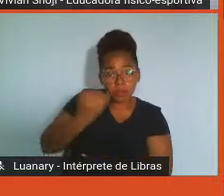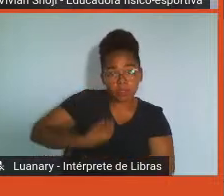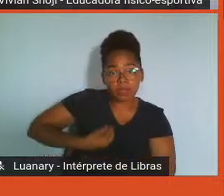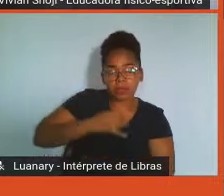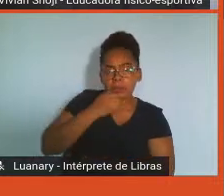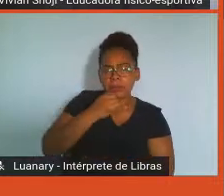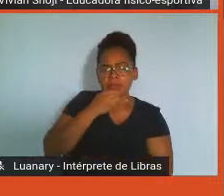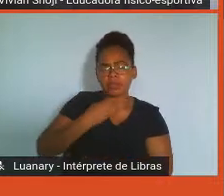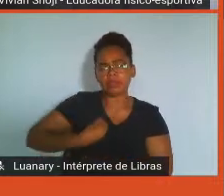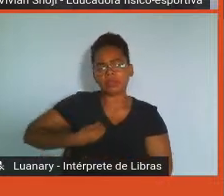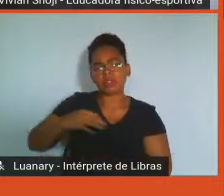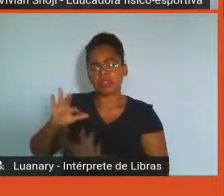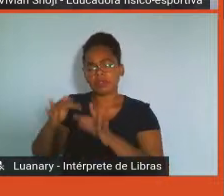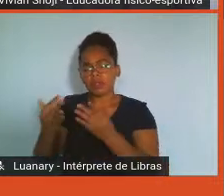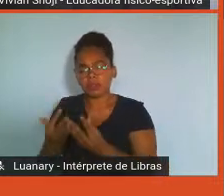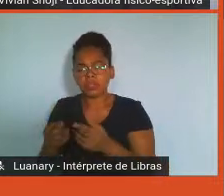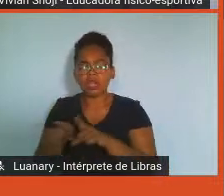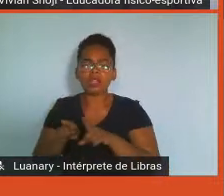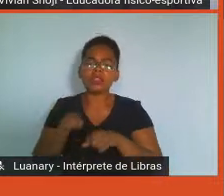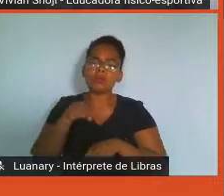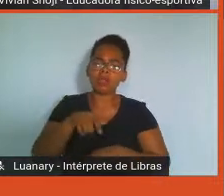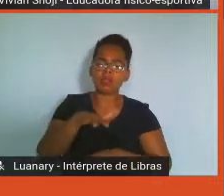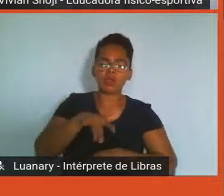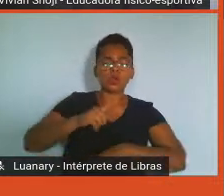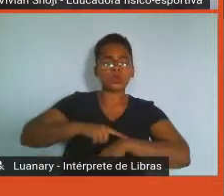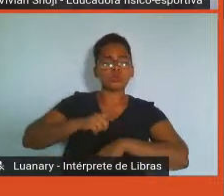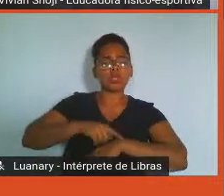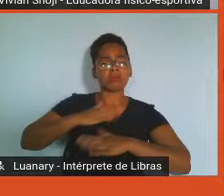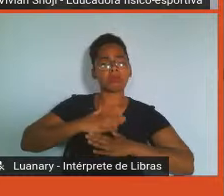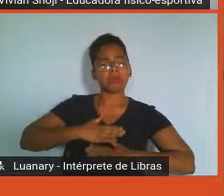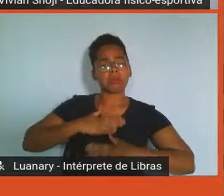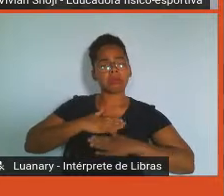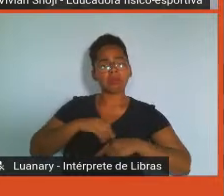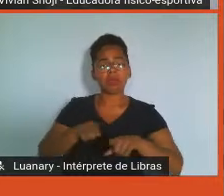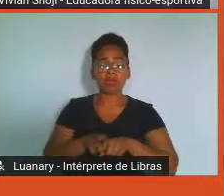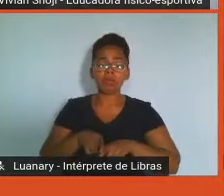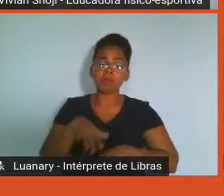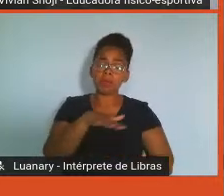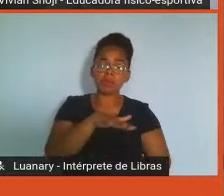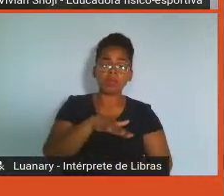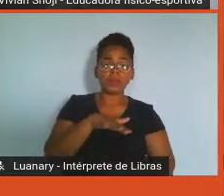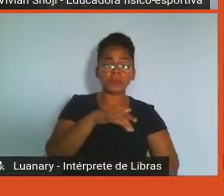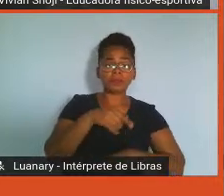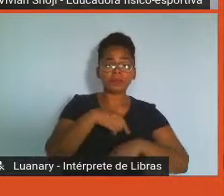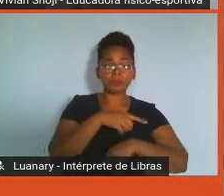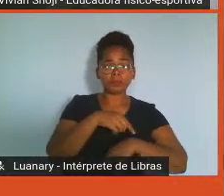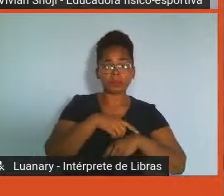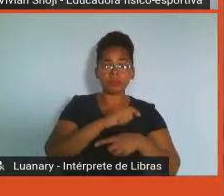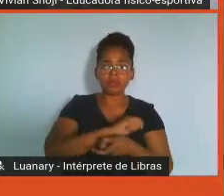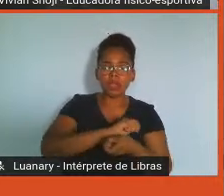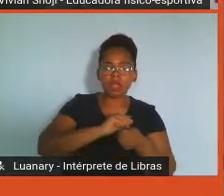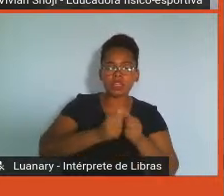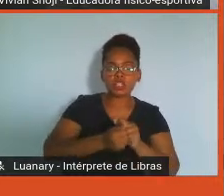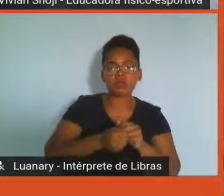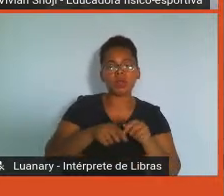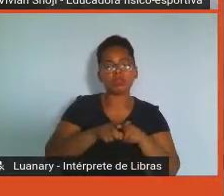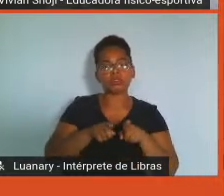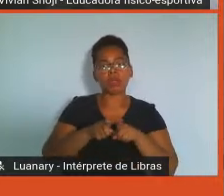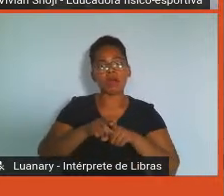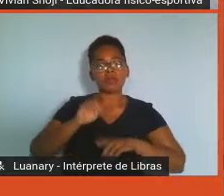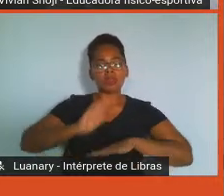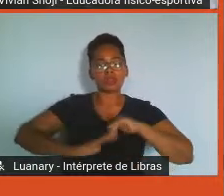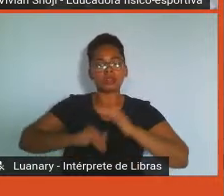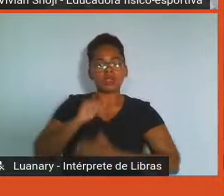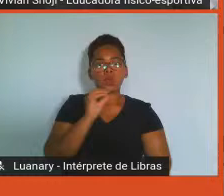ócio, se relacionar, esporte, atividades que sejam urgentes para mim, algo que envolva um